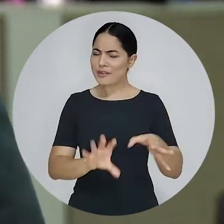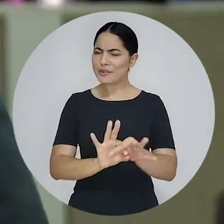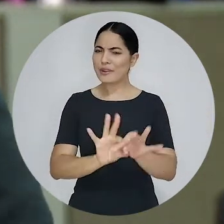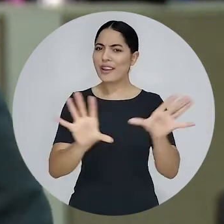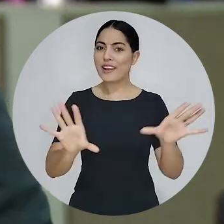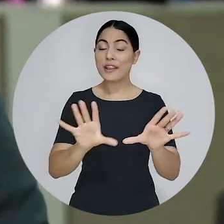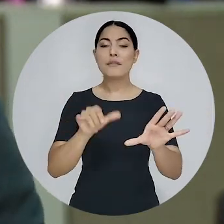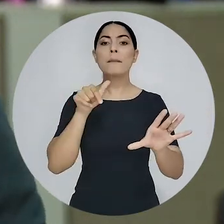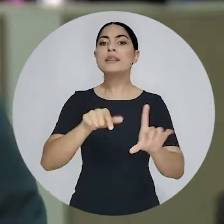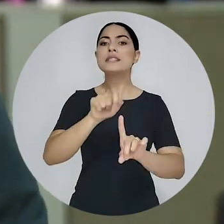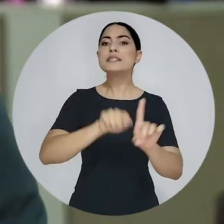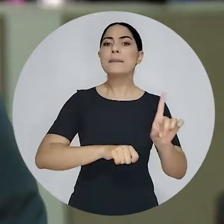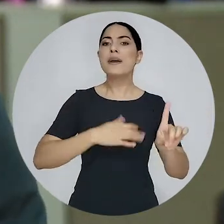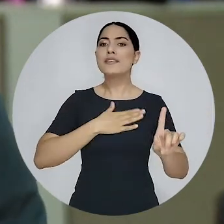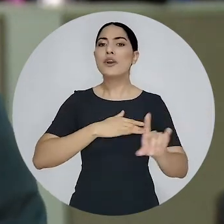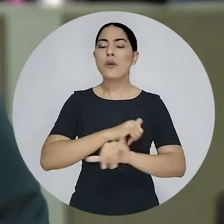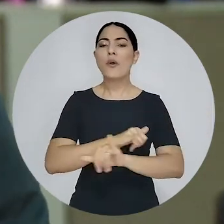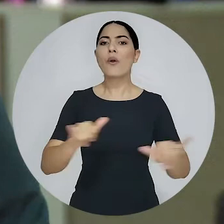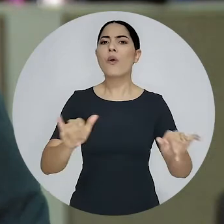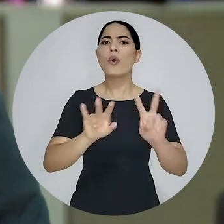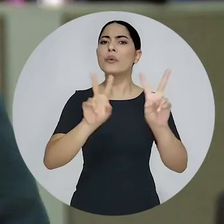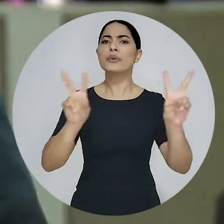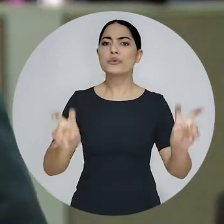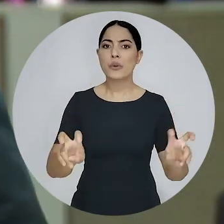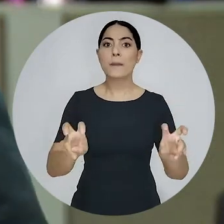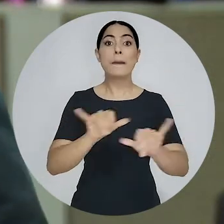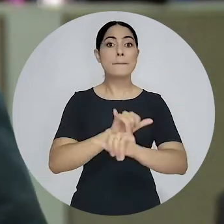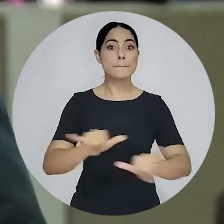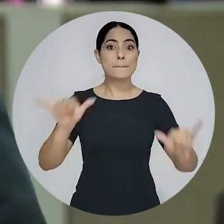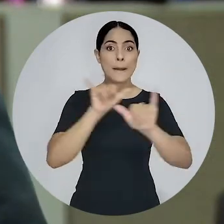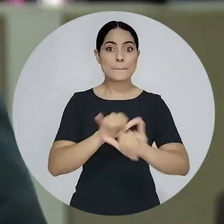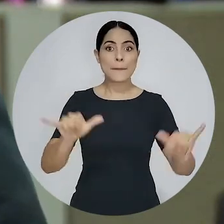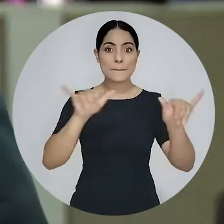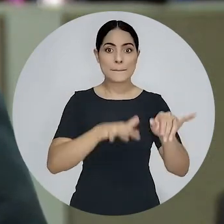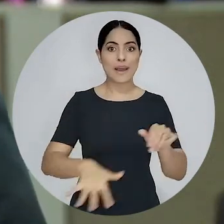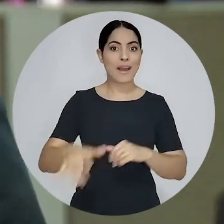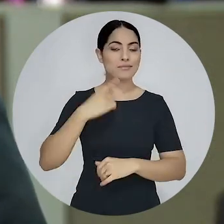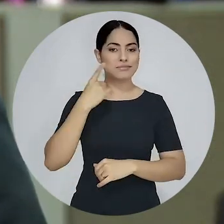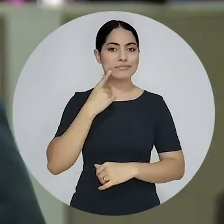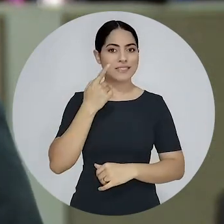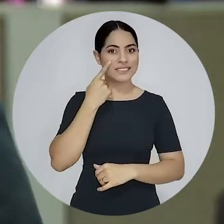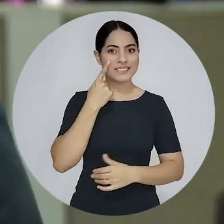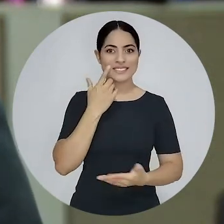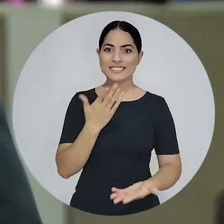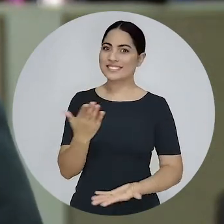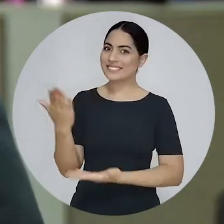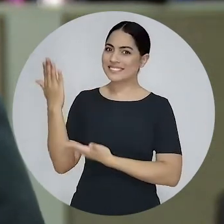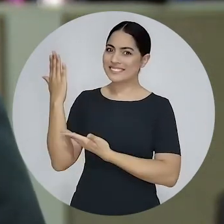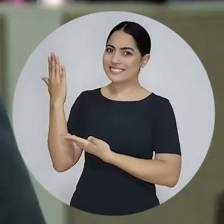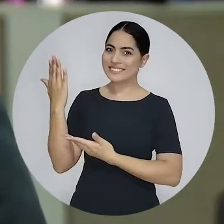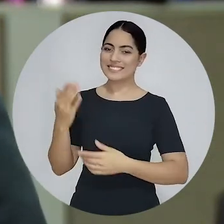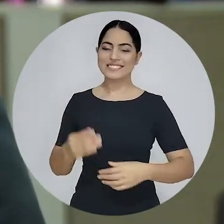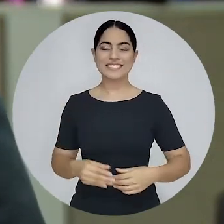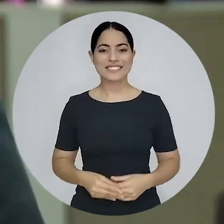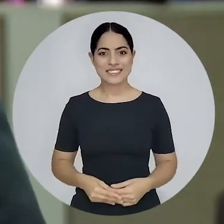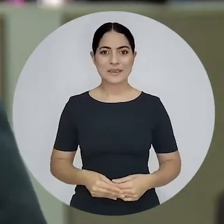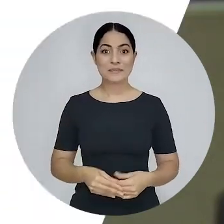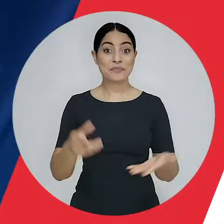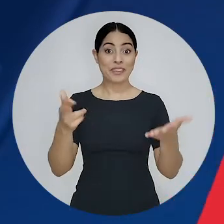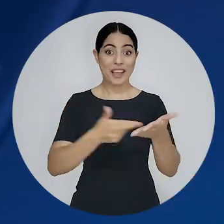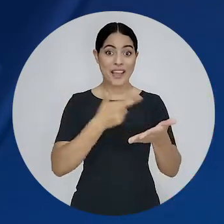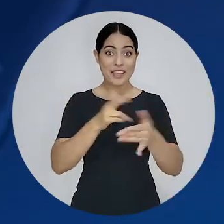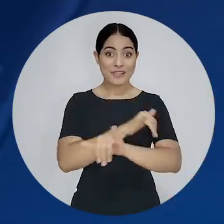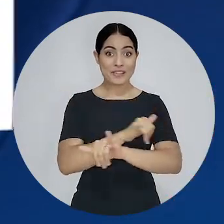leitura. A publicação deste mês destaca as novas regras de publicidade na advocacia. Acompanhe.